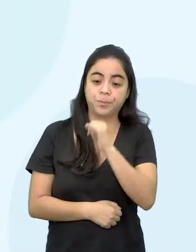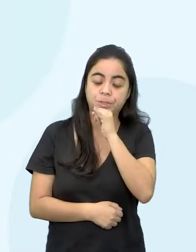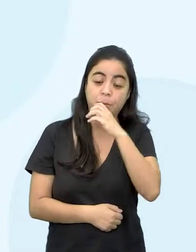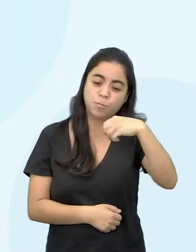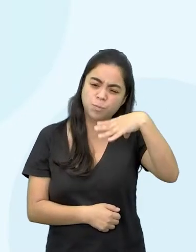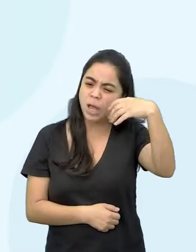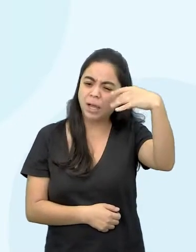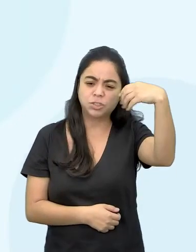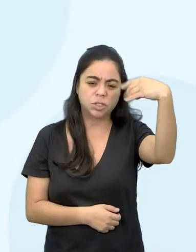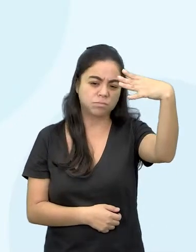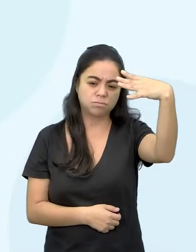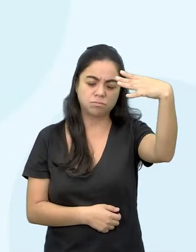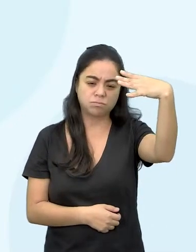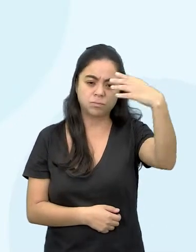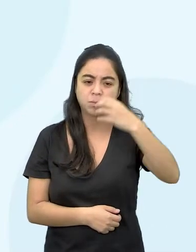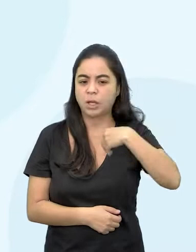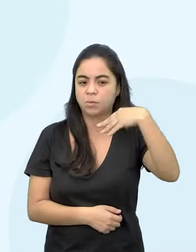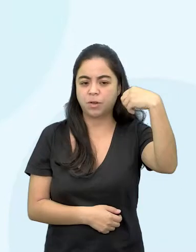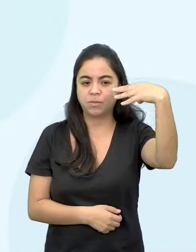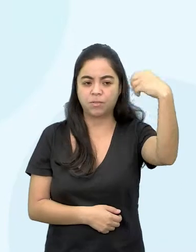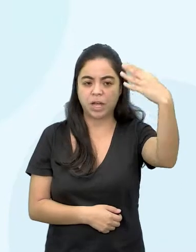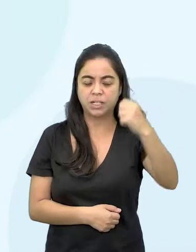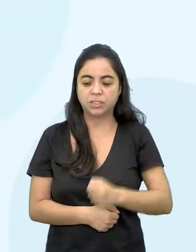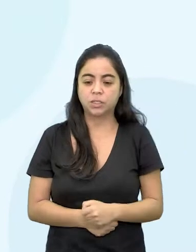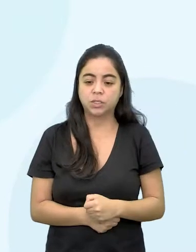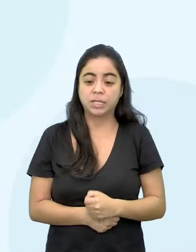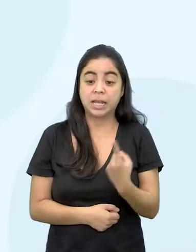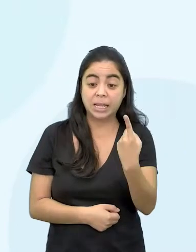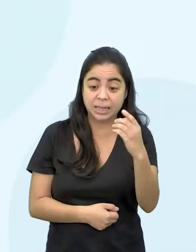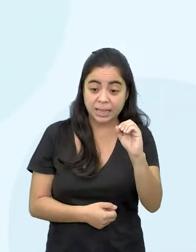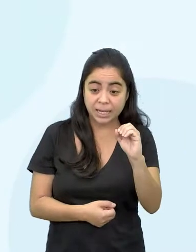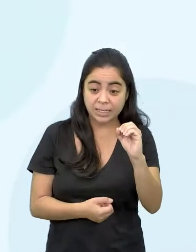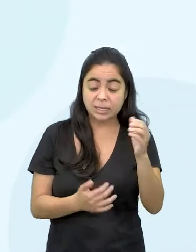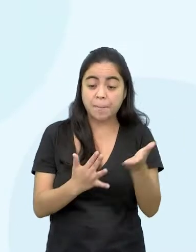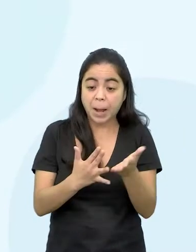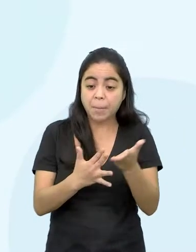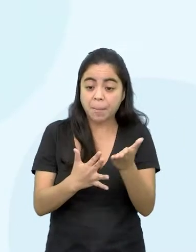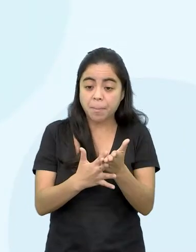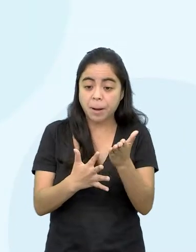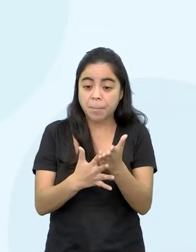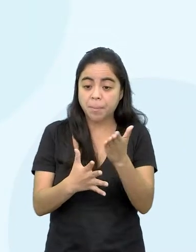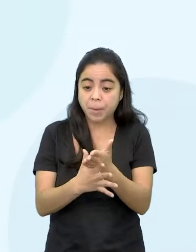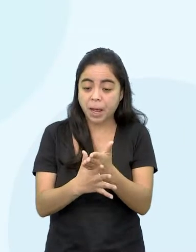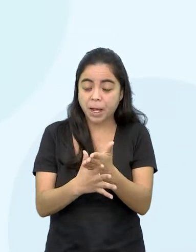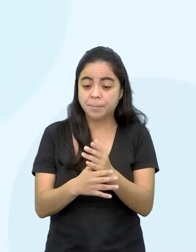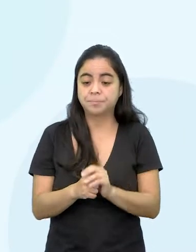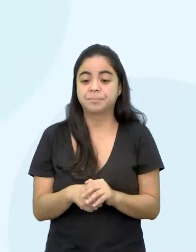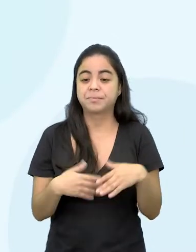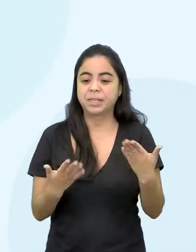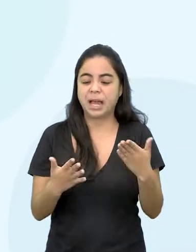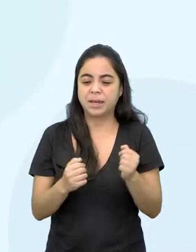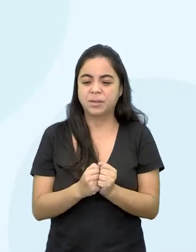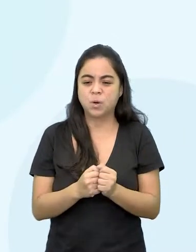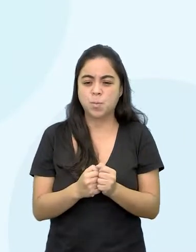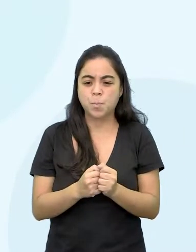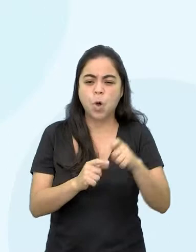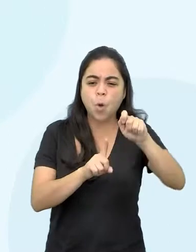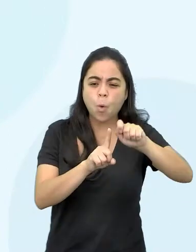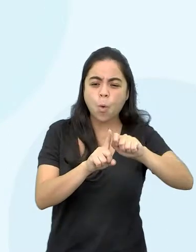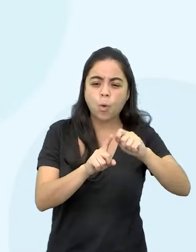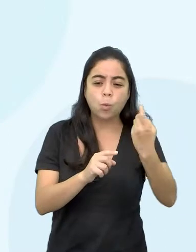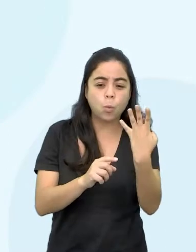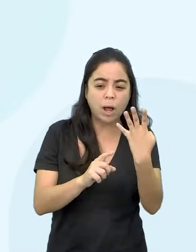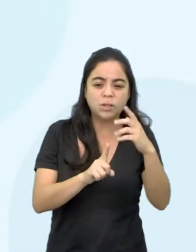até anotar aqui, uma viagem e pagou em 10 vezes no cartão de crédito e a gente já faz uns 4 que